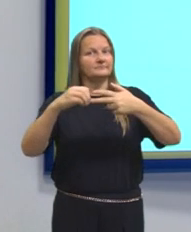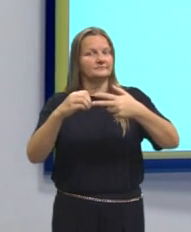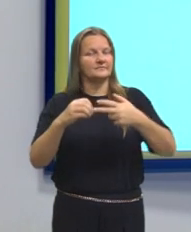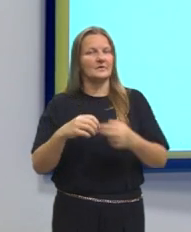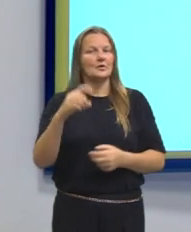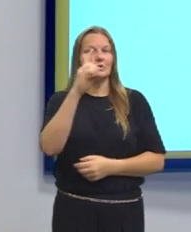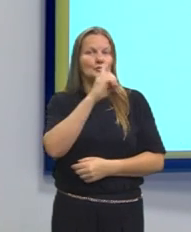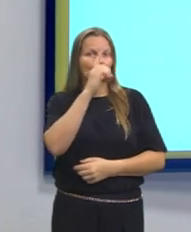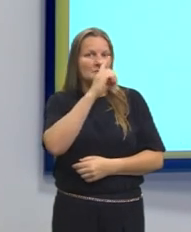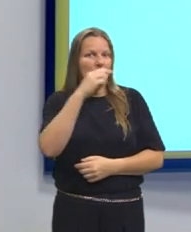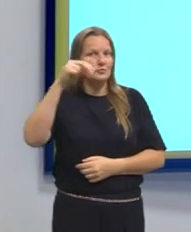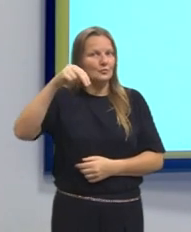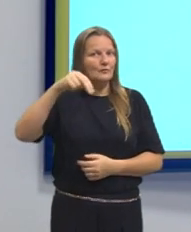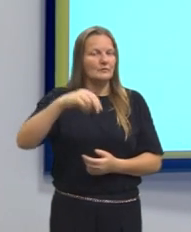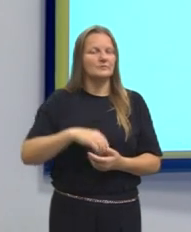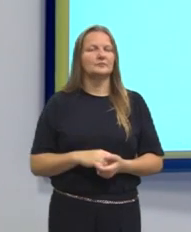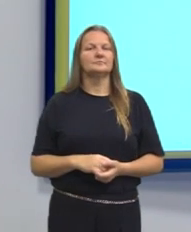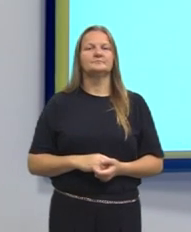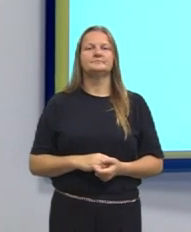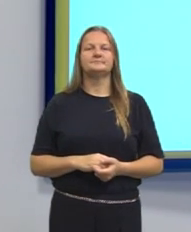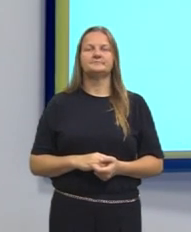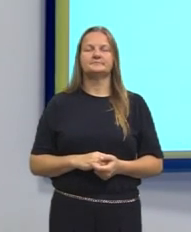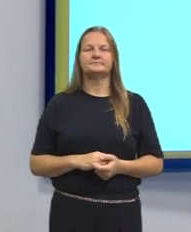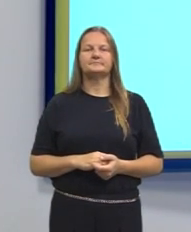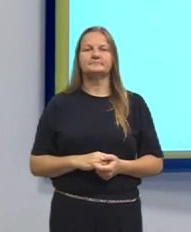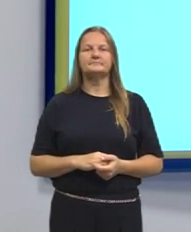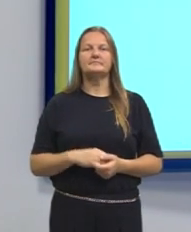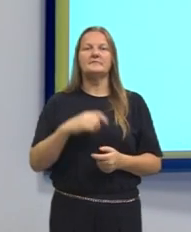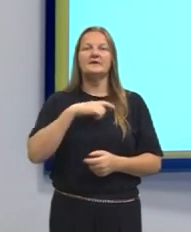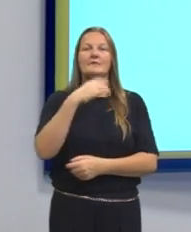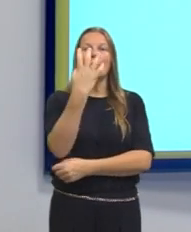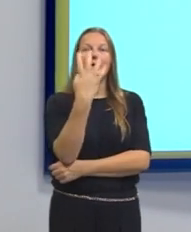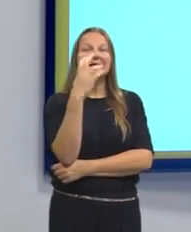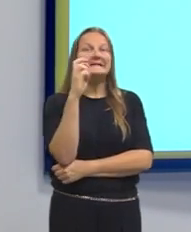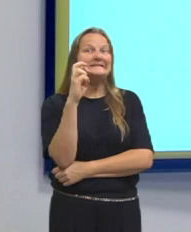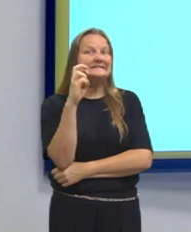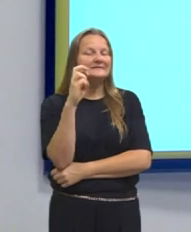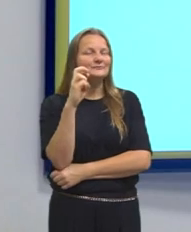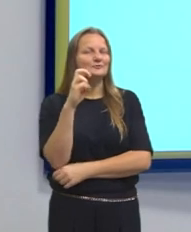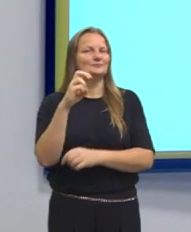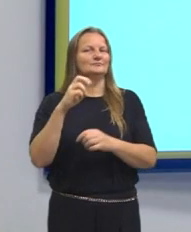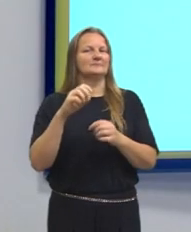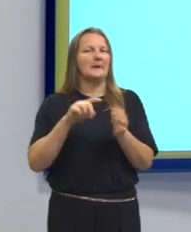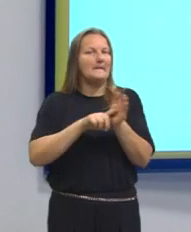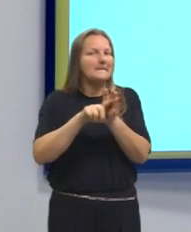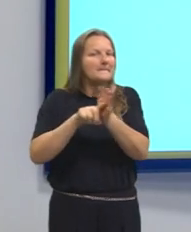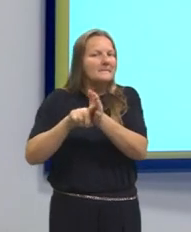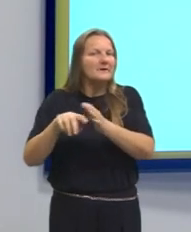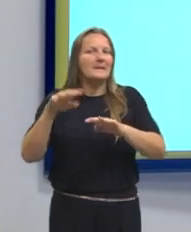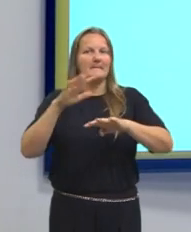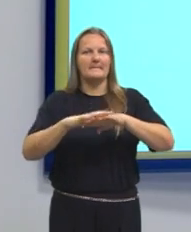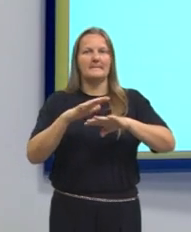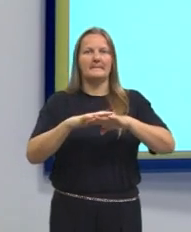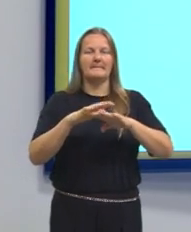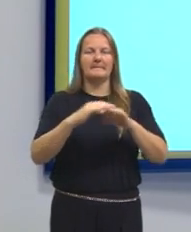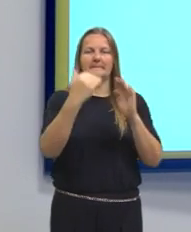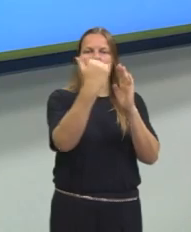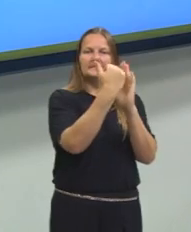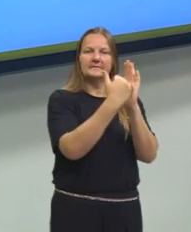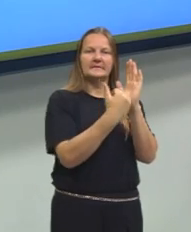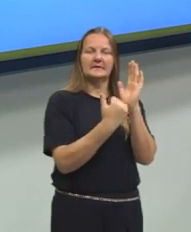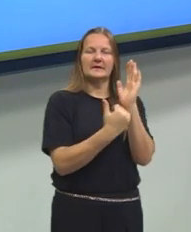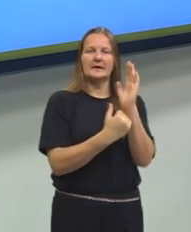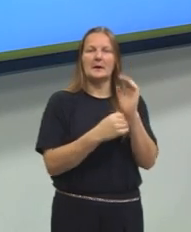domingo das provas. Nós tivemos aí as 45 questões de matemática e elas seguem as matrizes de